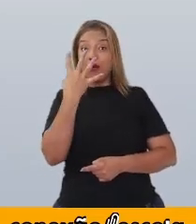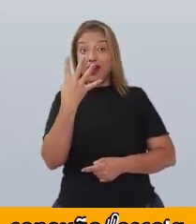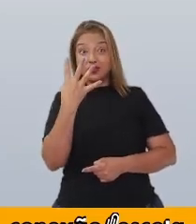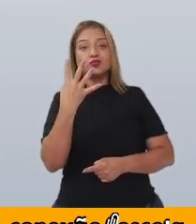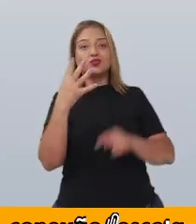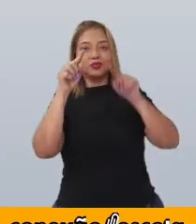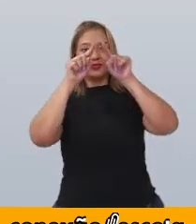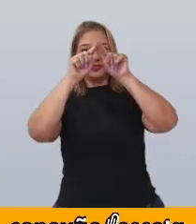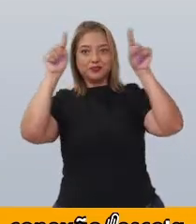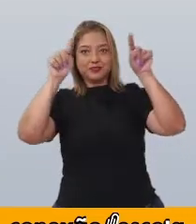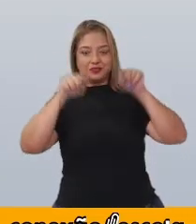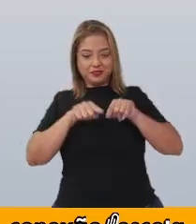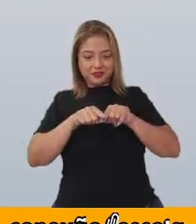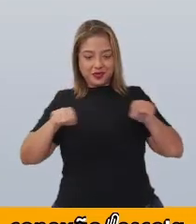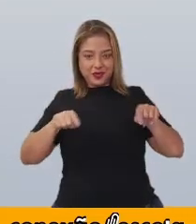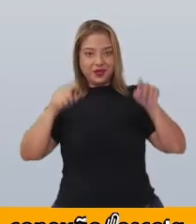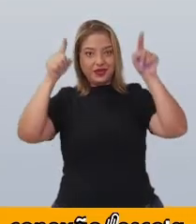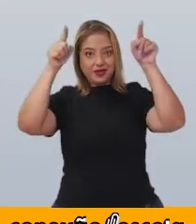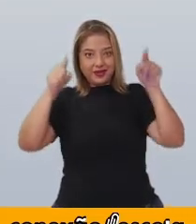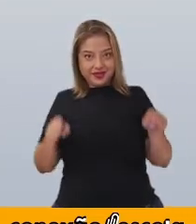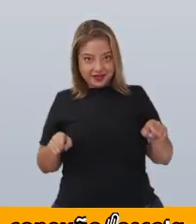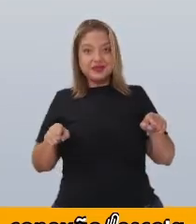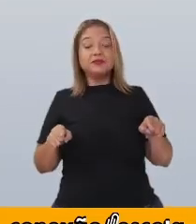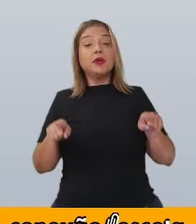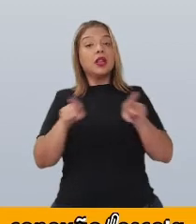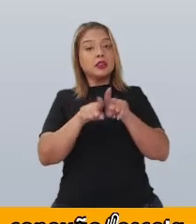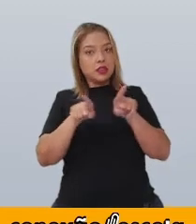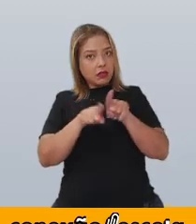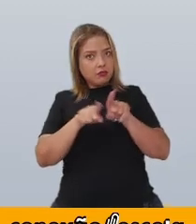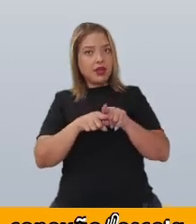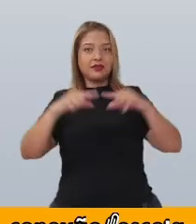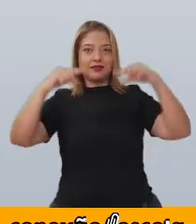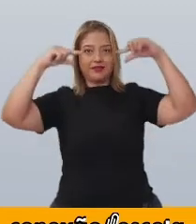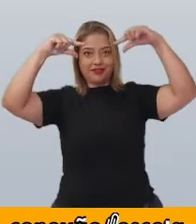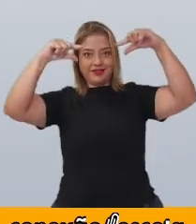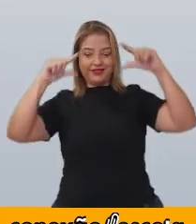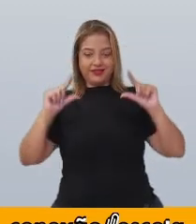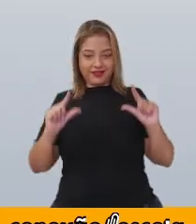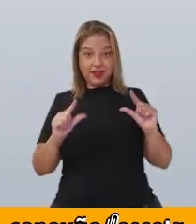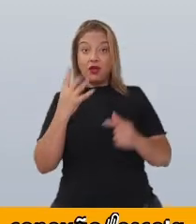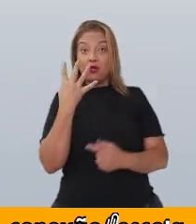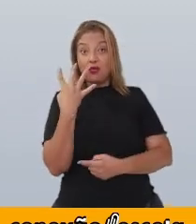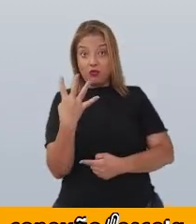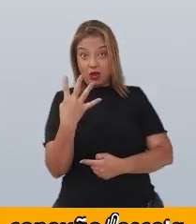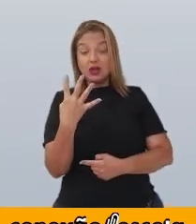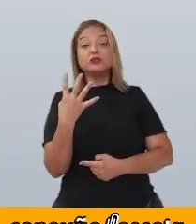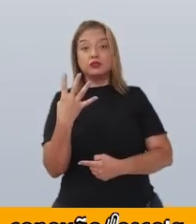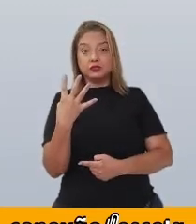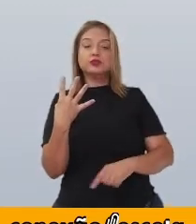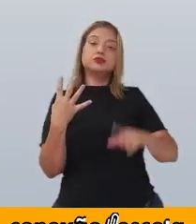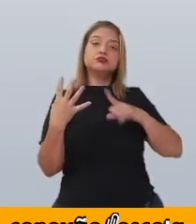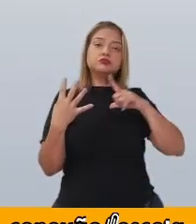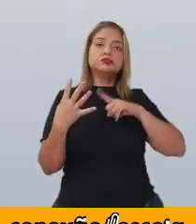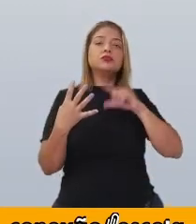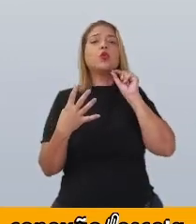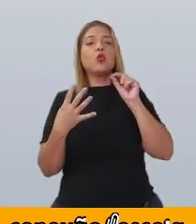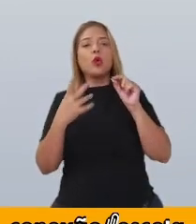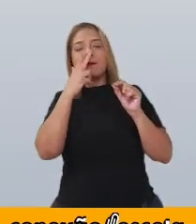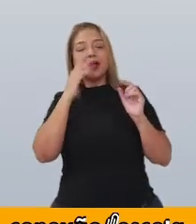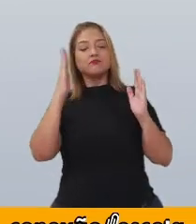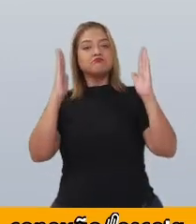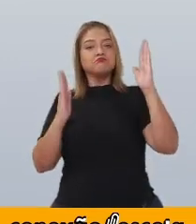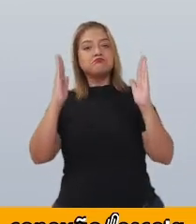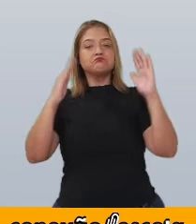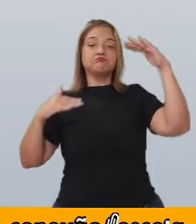lados e quatro vértices. E ele tem os lados iguais,